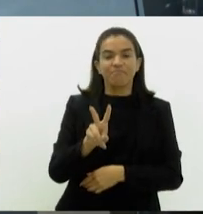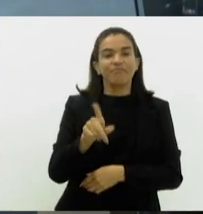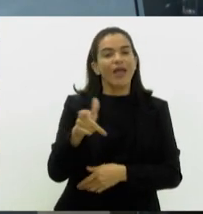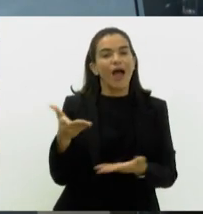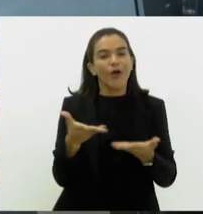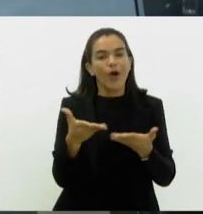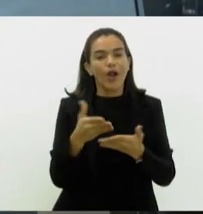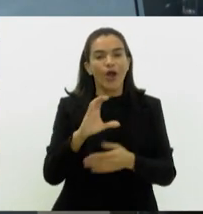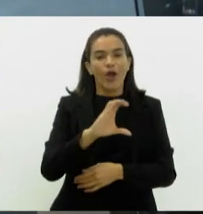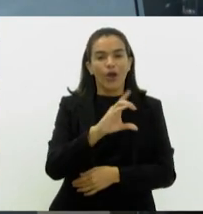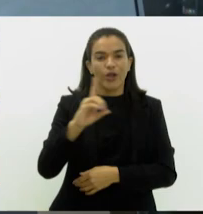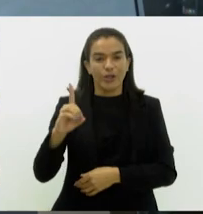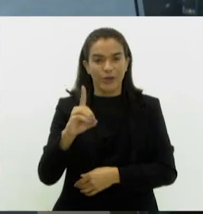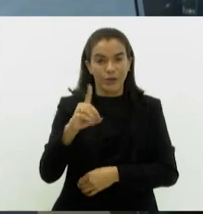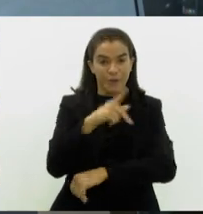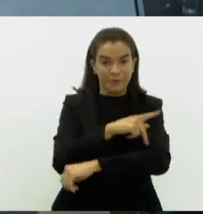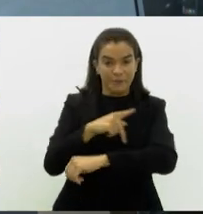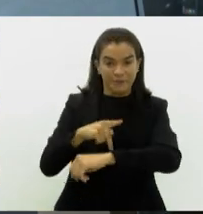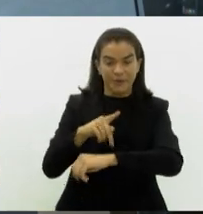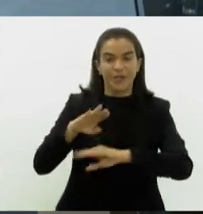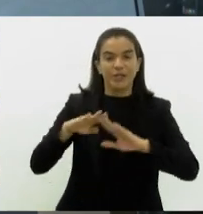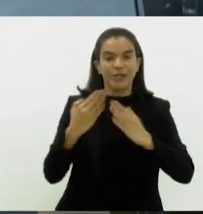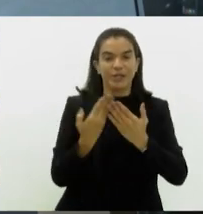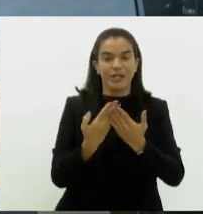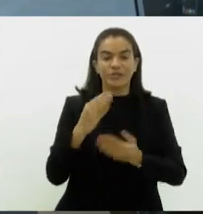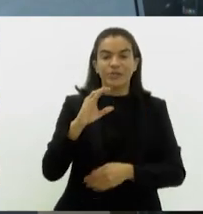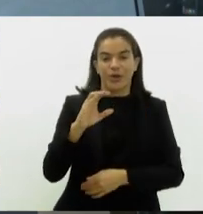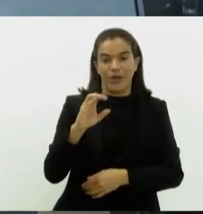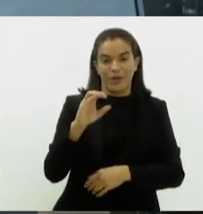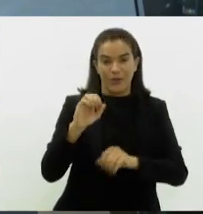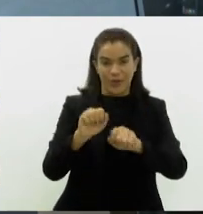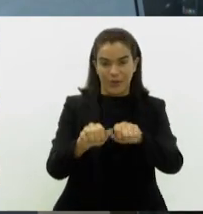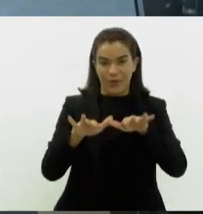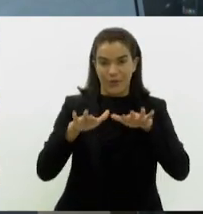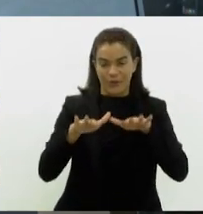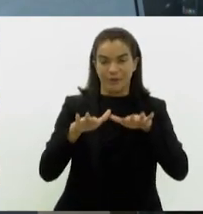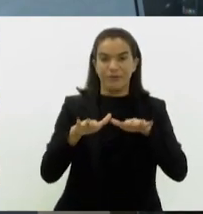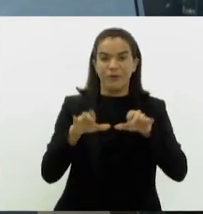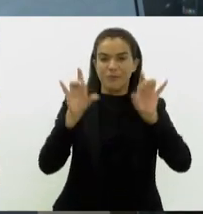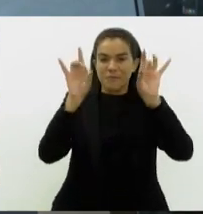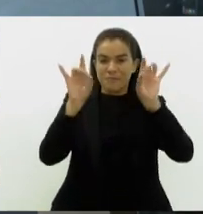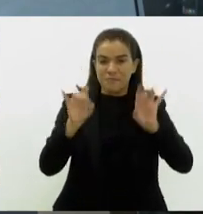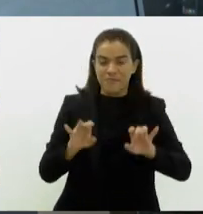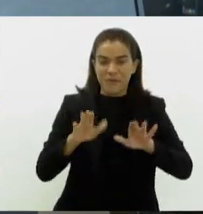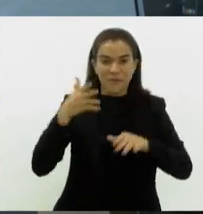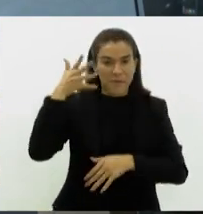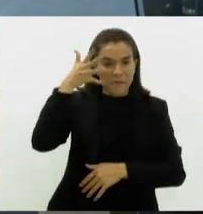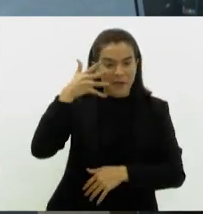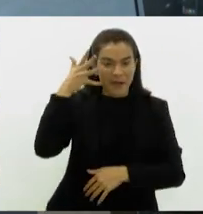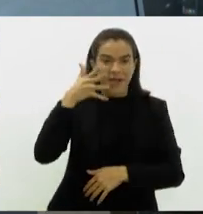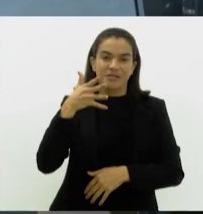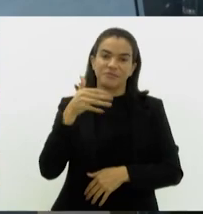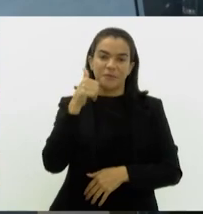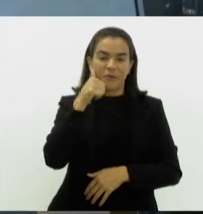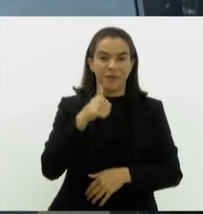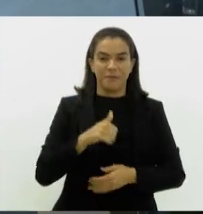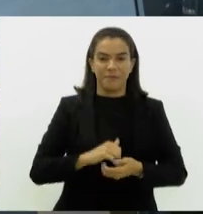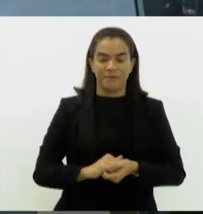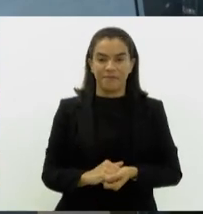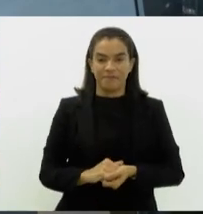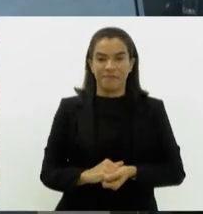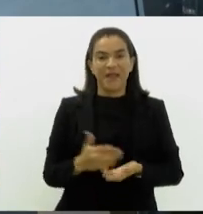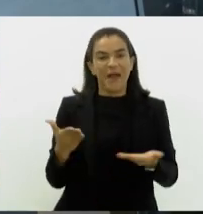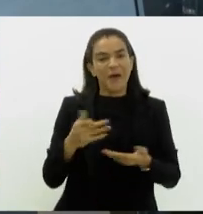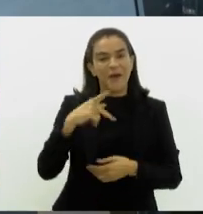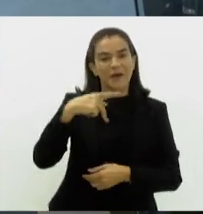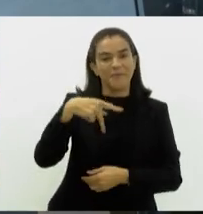agora com a coordenadora pedagógica da Escola do Legislativo, que vai realizar uma palestra especialmente voltada para o mês da mulher. Voltamos